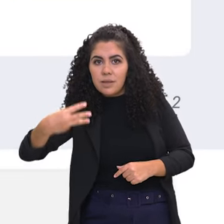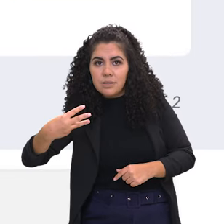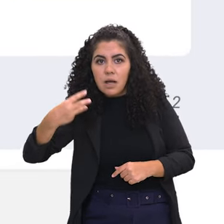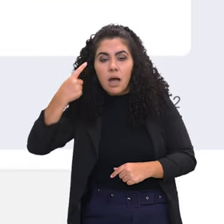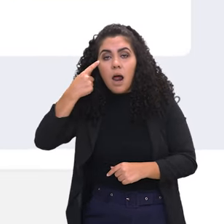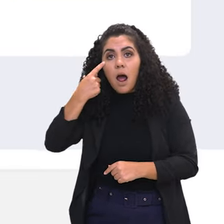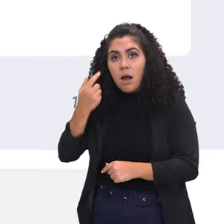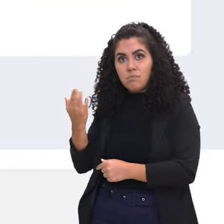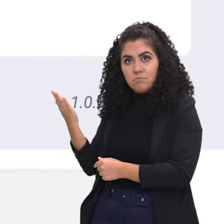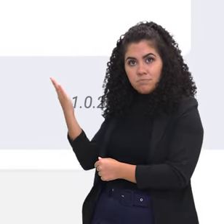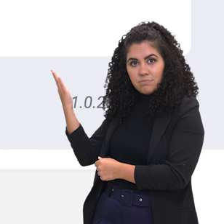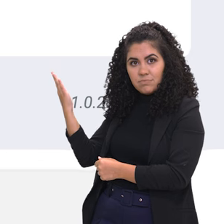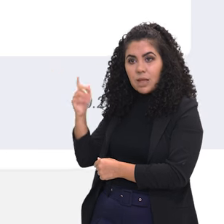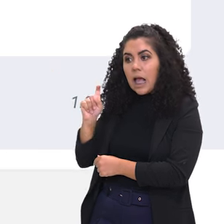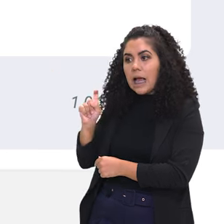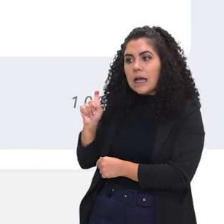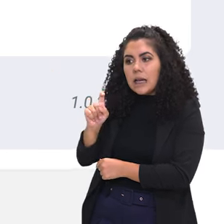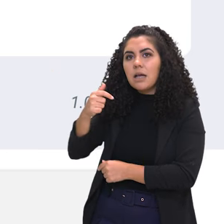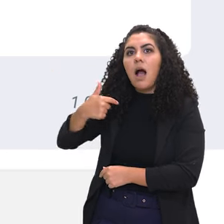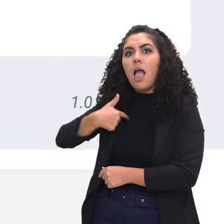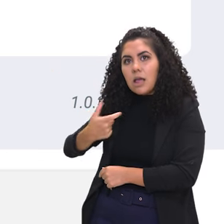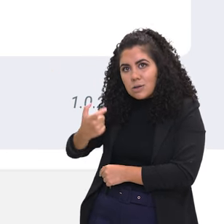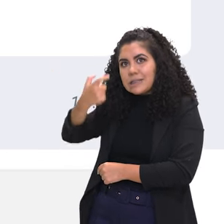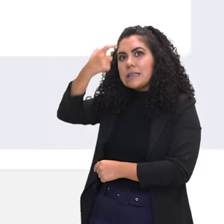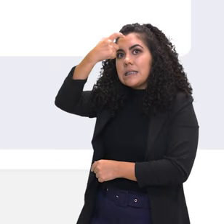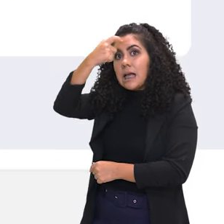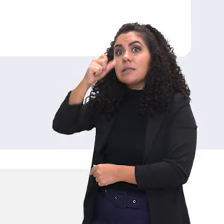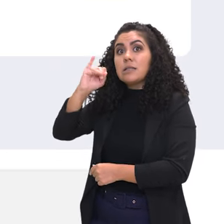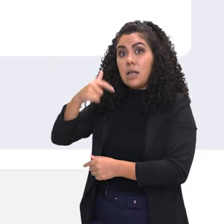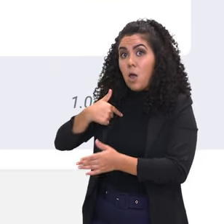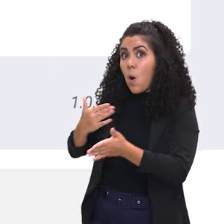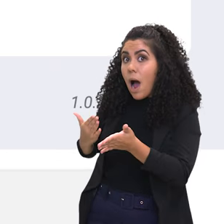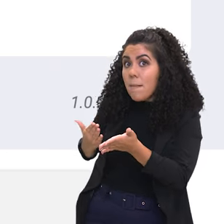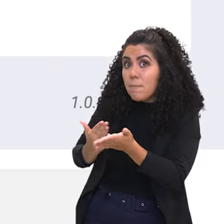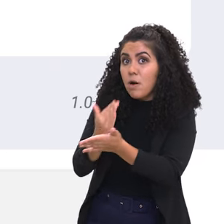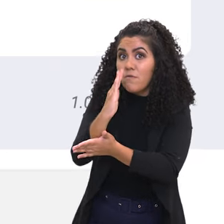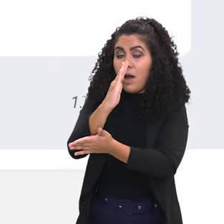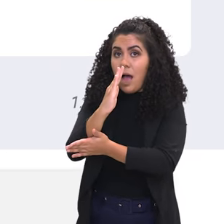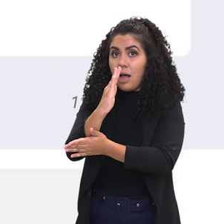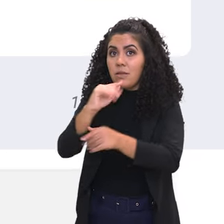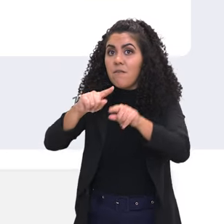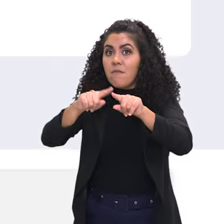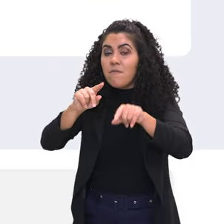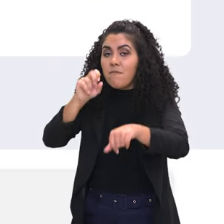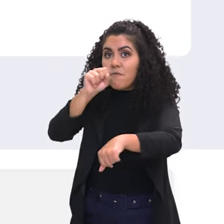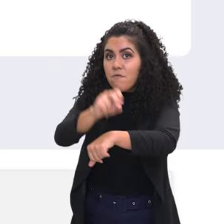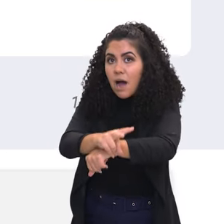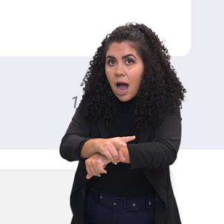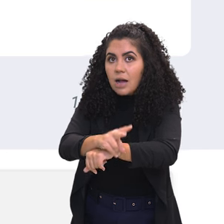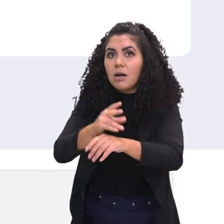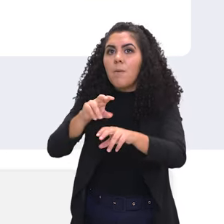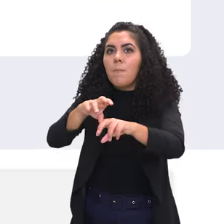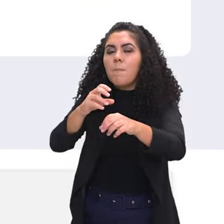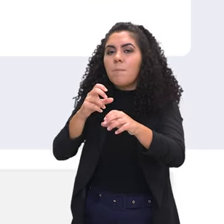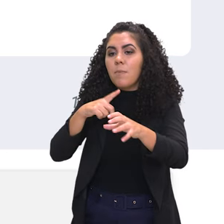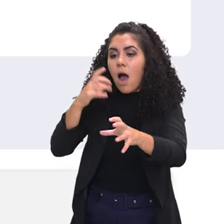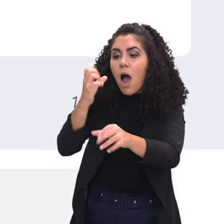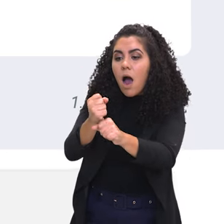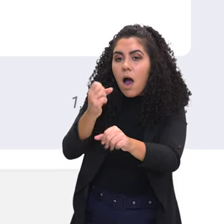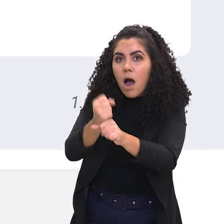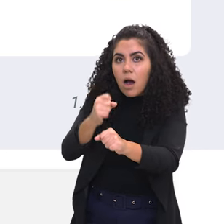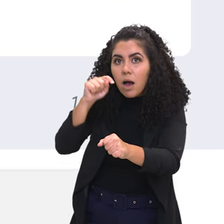clique num botão dizendo que você está ciente que ao ser aprovado para um determinado cargo, a partir da sua pontuação,